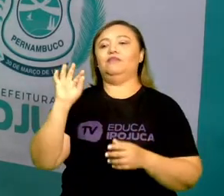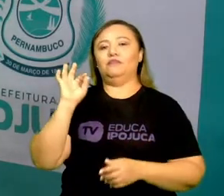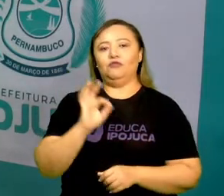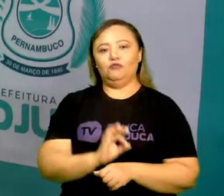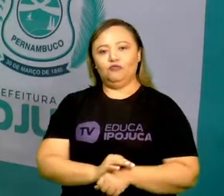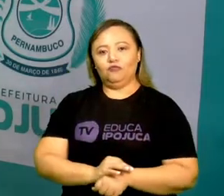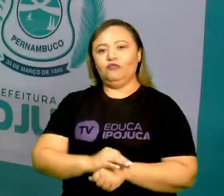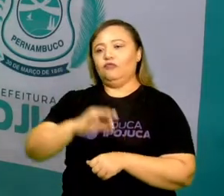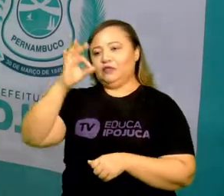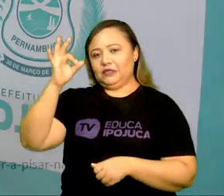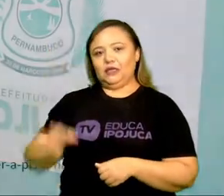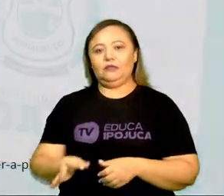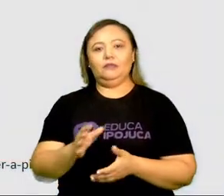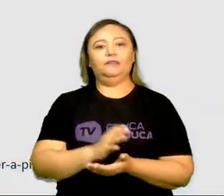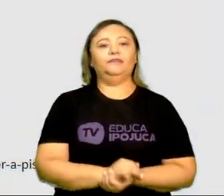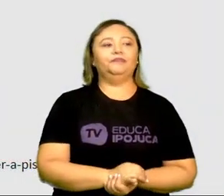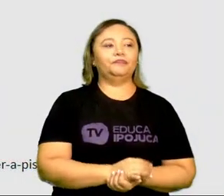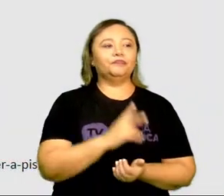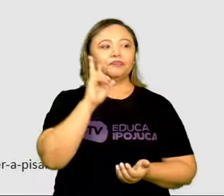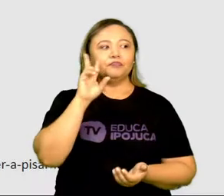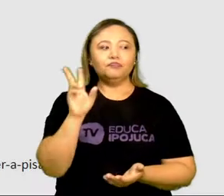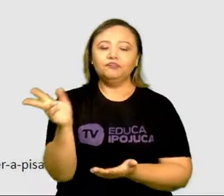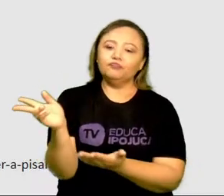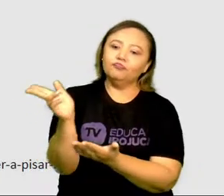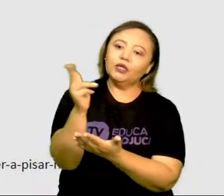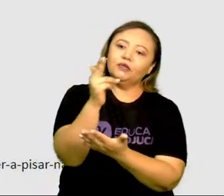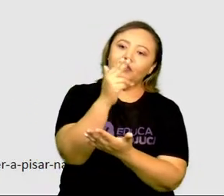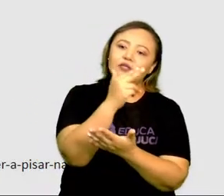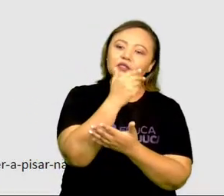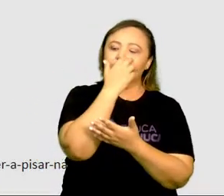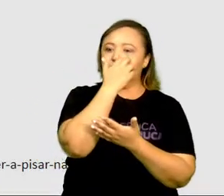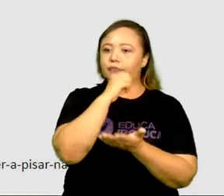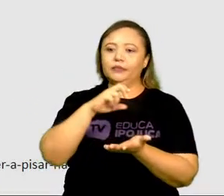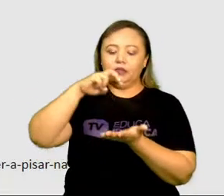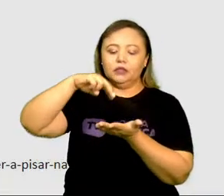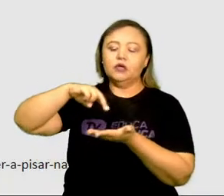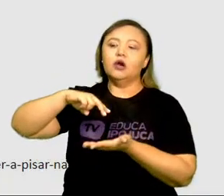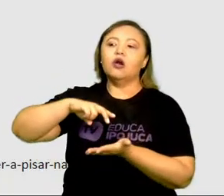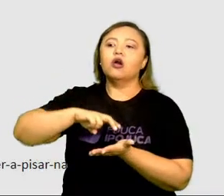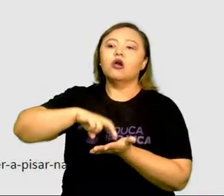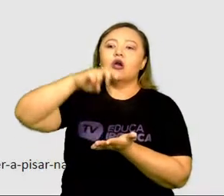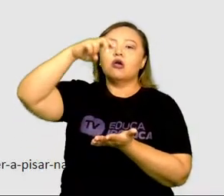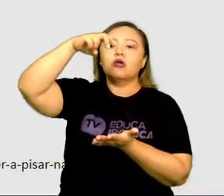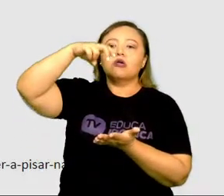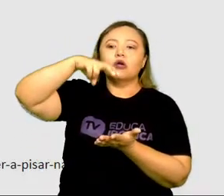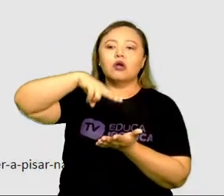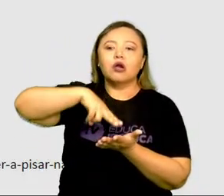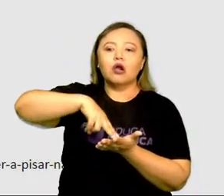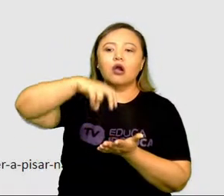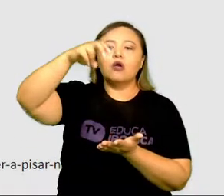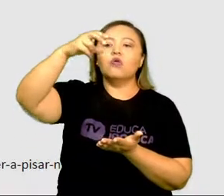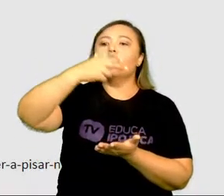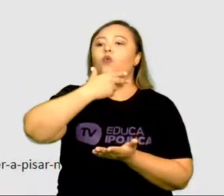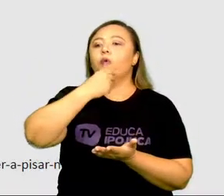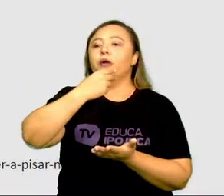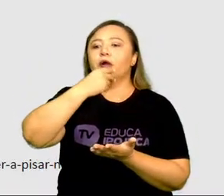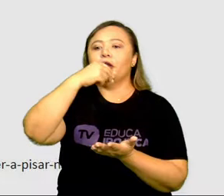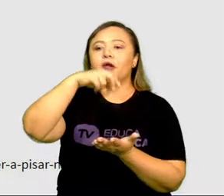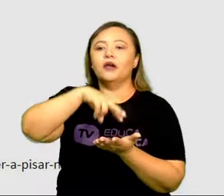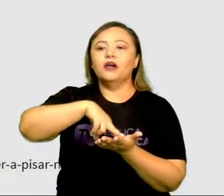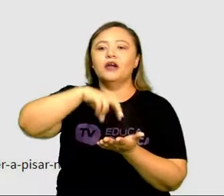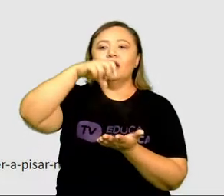Observe essa imagem. Aqui a gente está vendo um astronauta, e lá no fundo da foto, a gente está vendo uma figura.